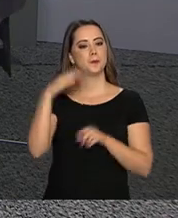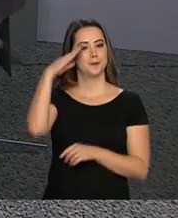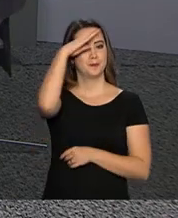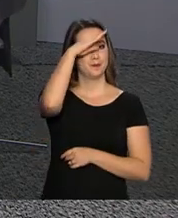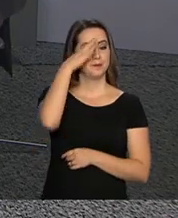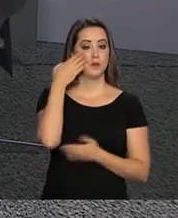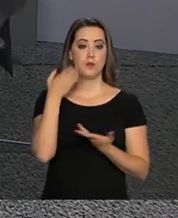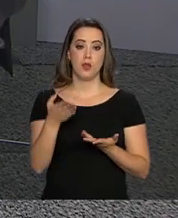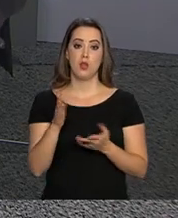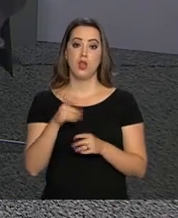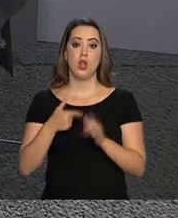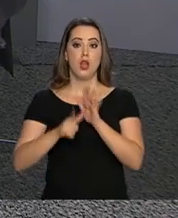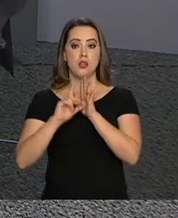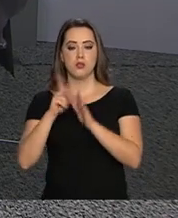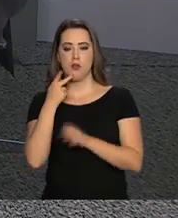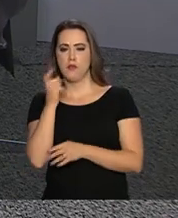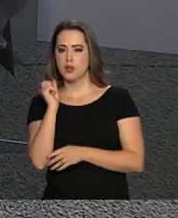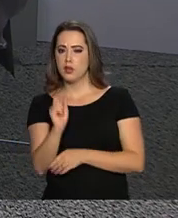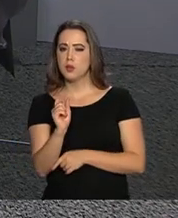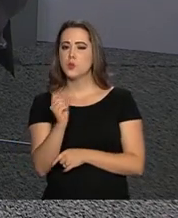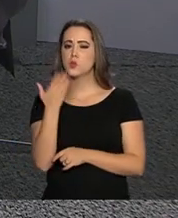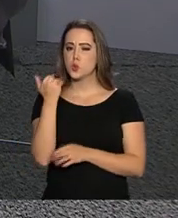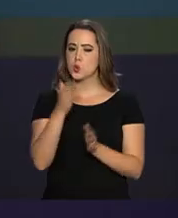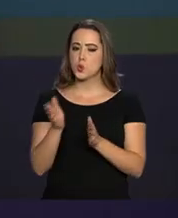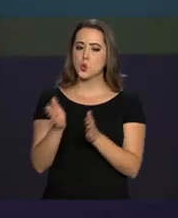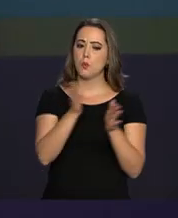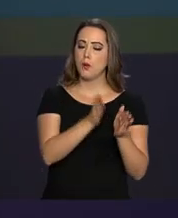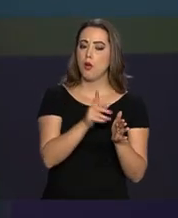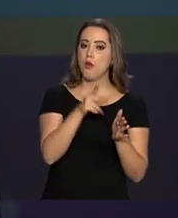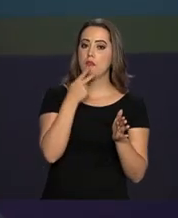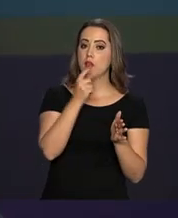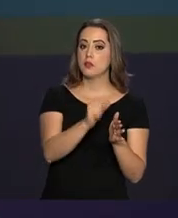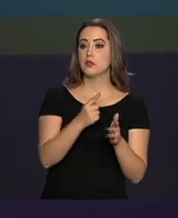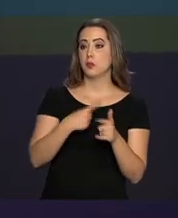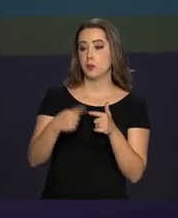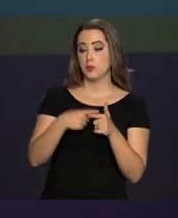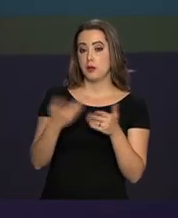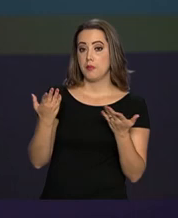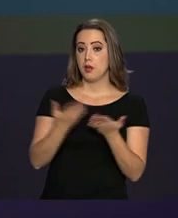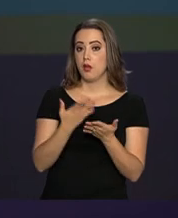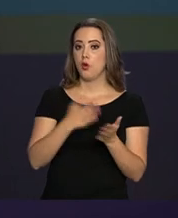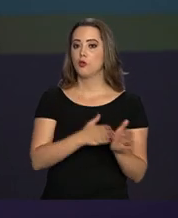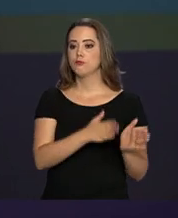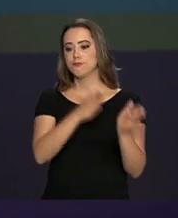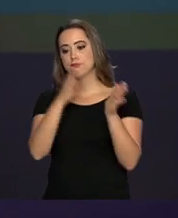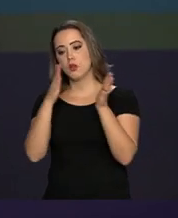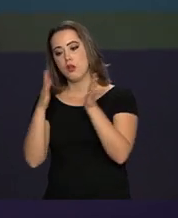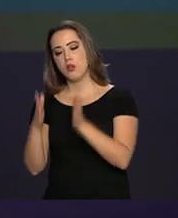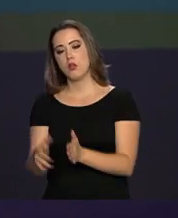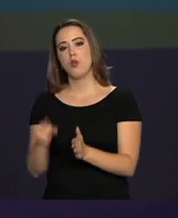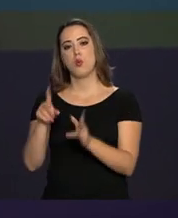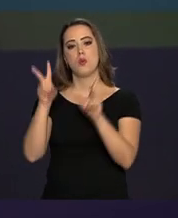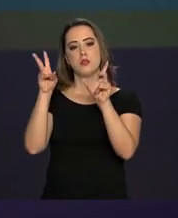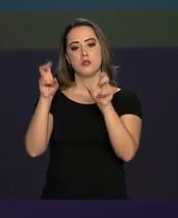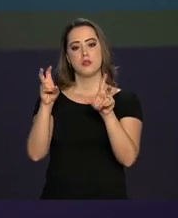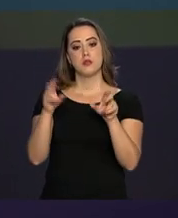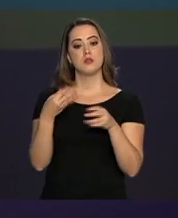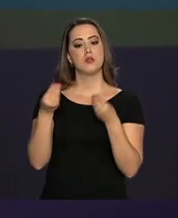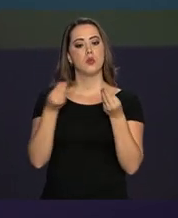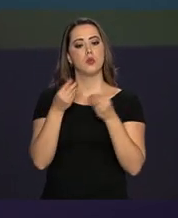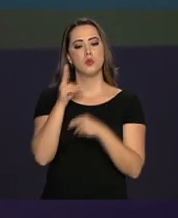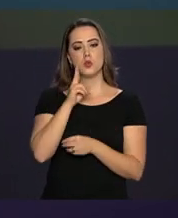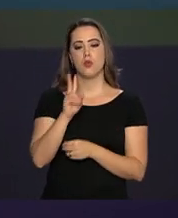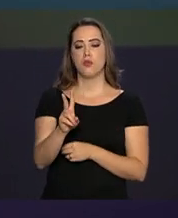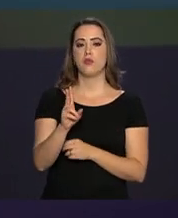Interrompemos o bloco anterior, falando sobre essa questão, e agora retomamos esse bloco com este tema. Como que o senhor